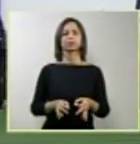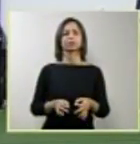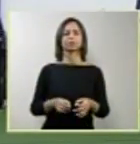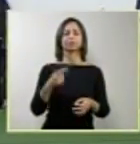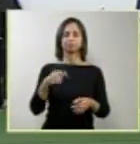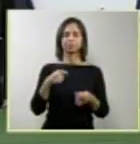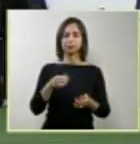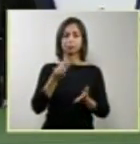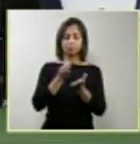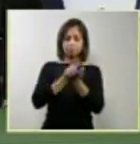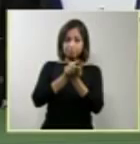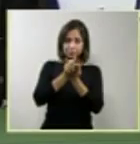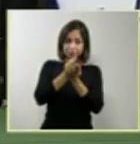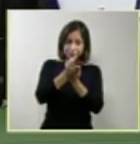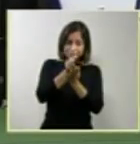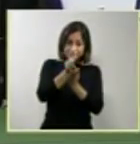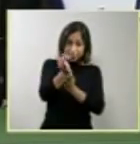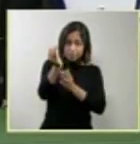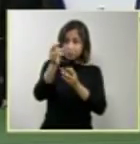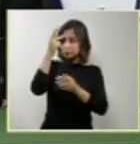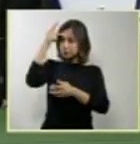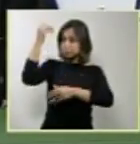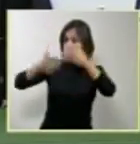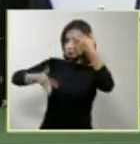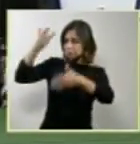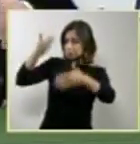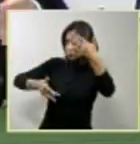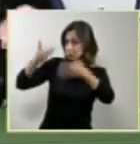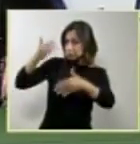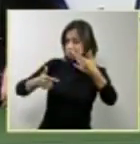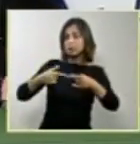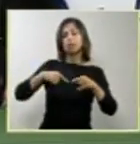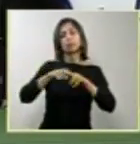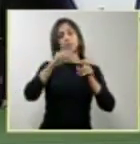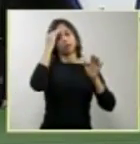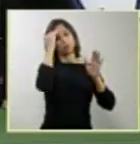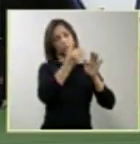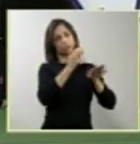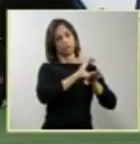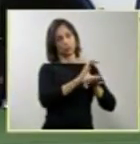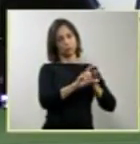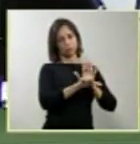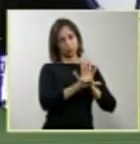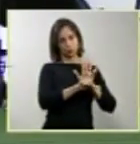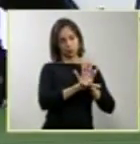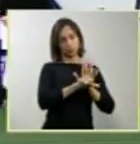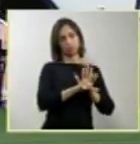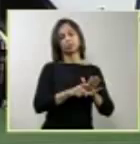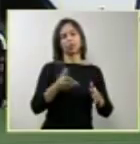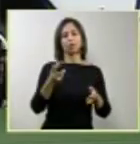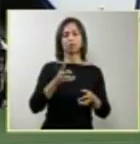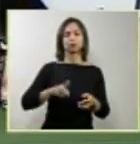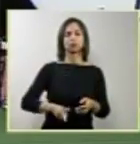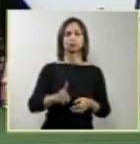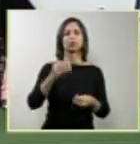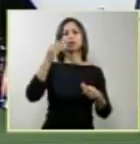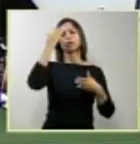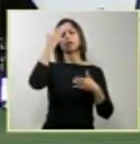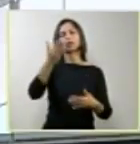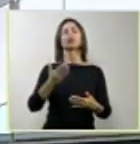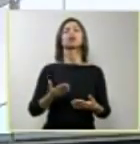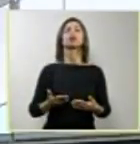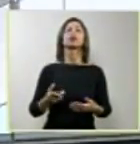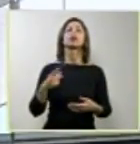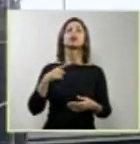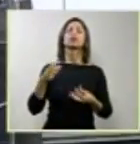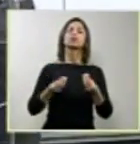fidedigna, tendo em conta os ditames constitucionais. Vamos prosseguir, agradeço a excelência, portanto, o